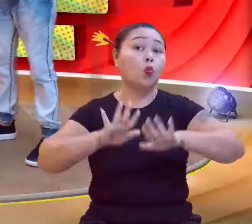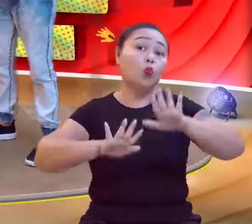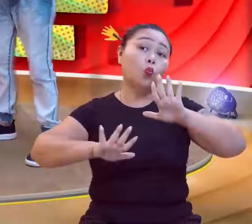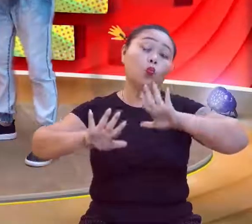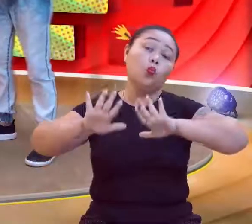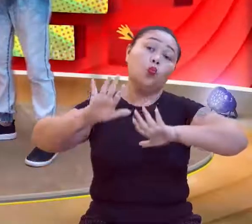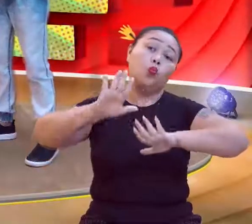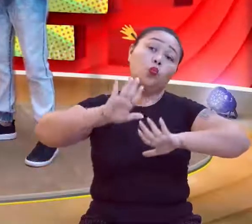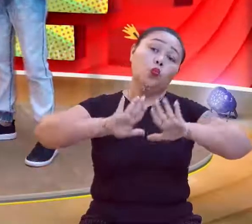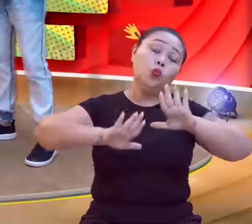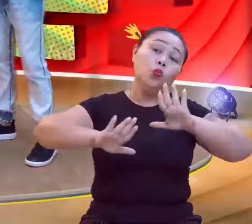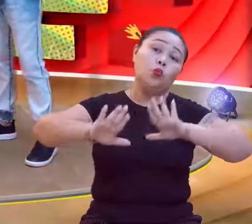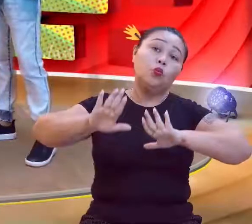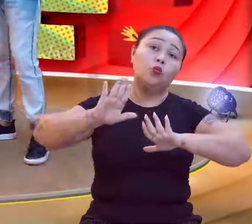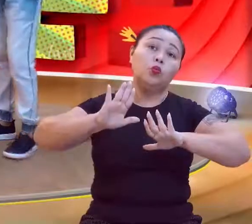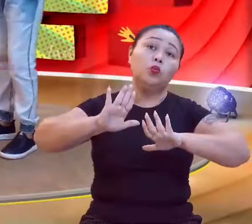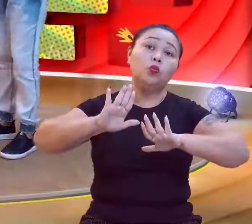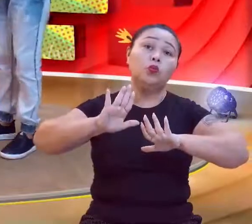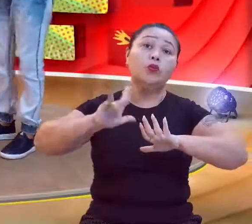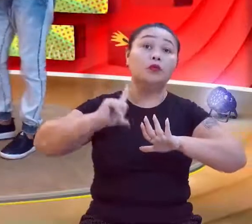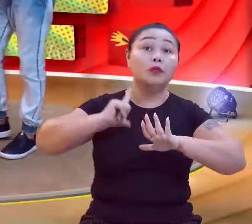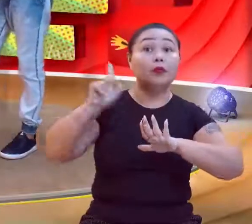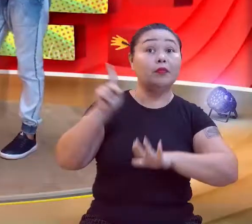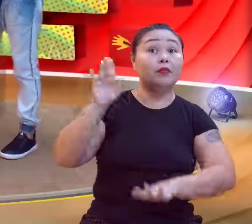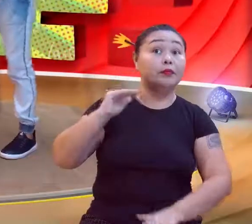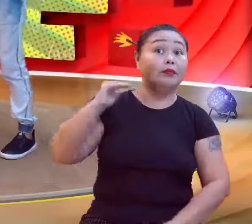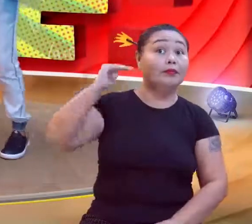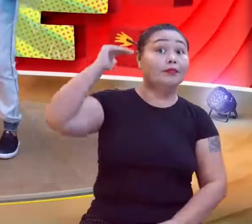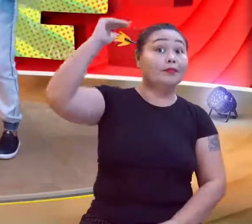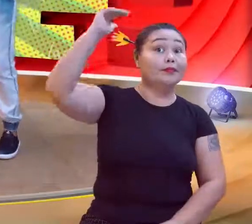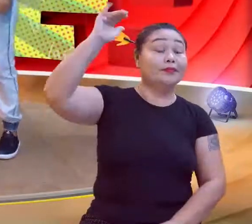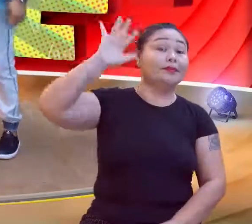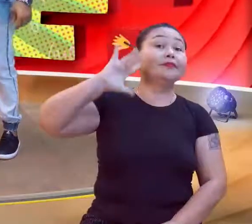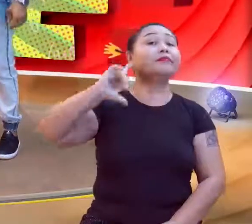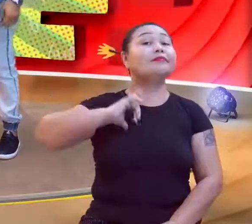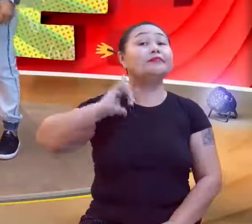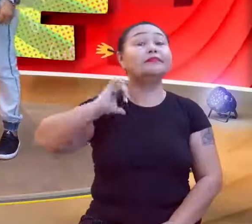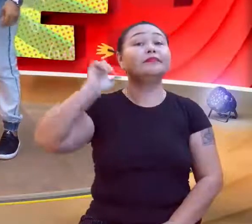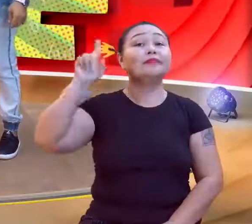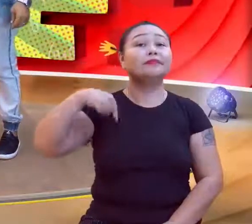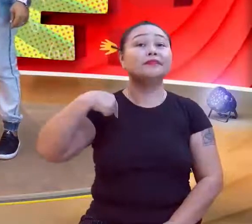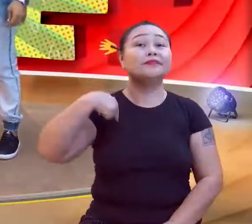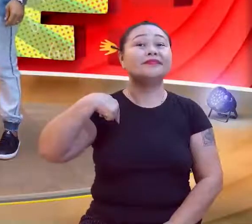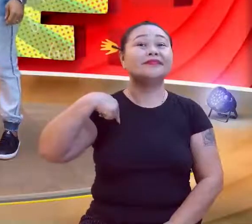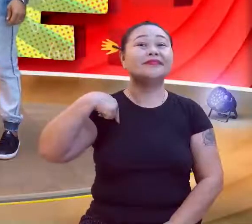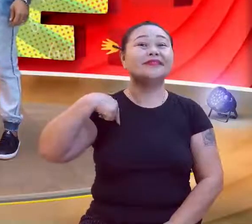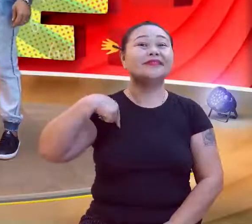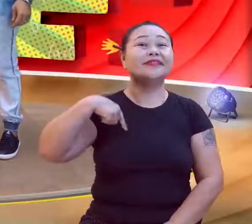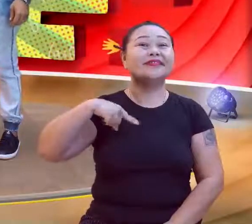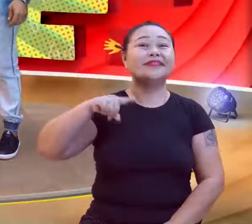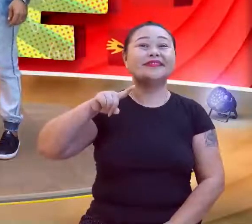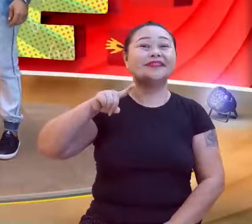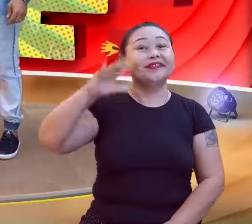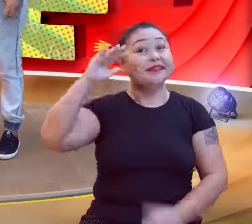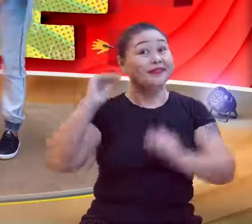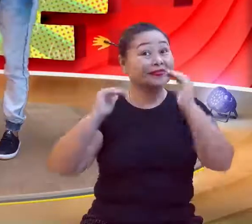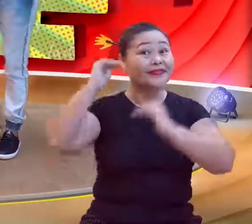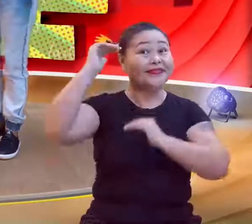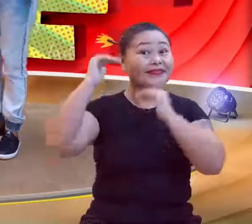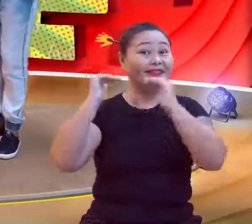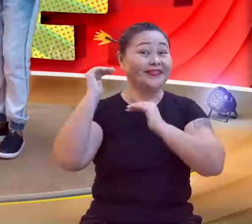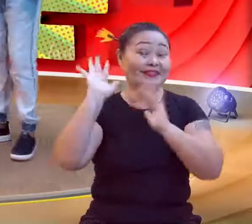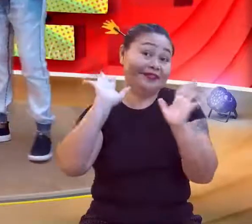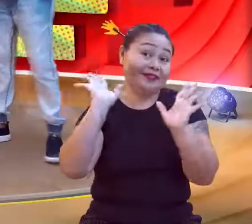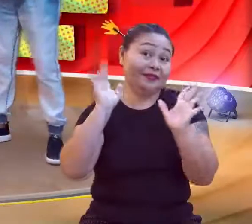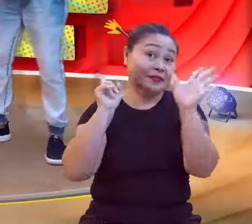né, professor? Porque... Lúcia é alta, gente? Olha aqui. Esses pichos até... Cadê? Onde que está? Ah, que engraçadinho. Não,